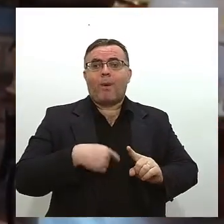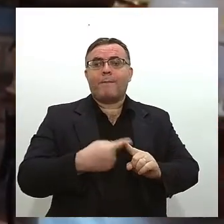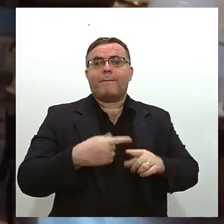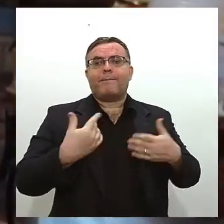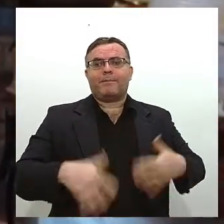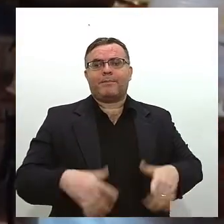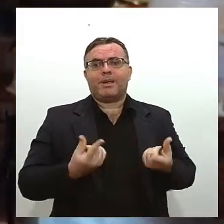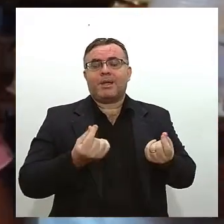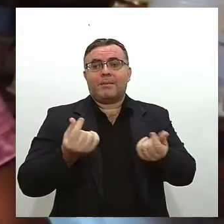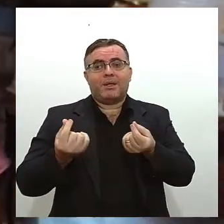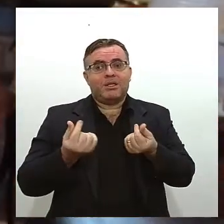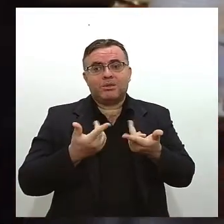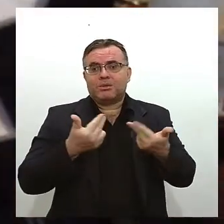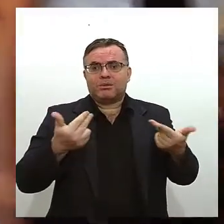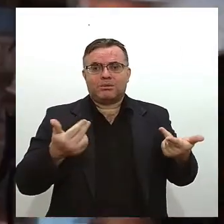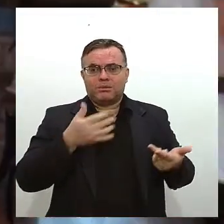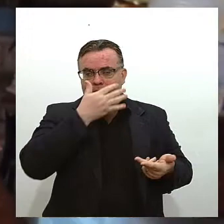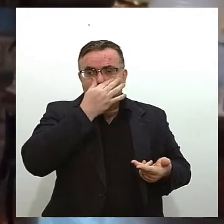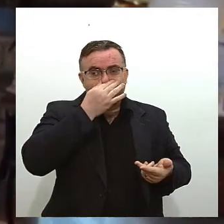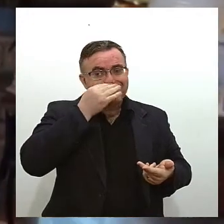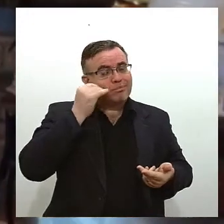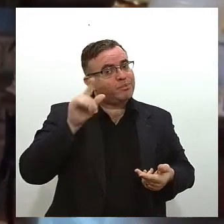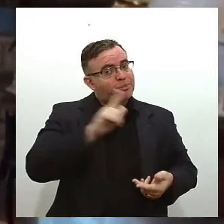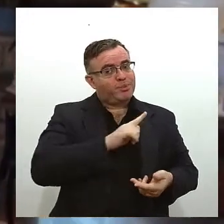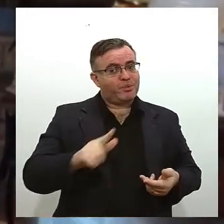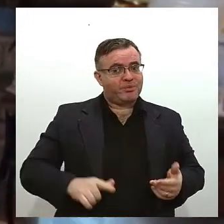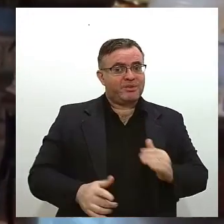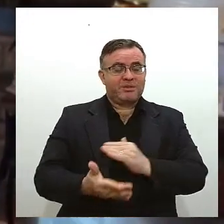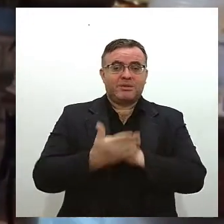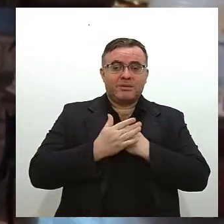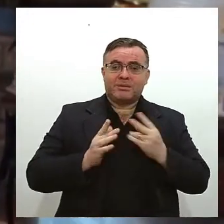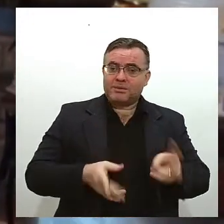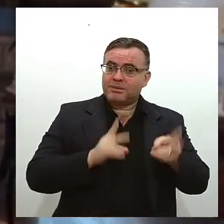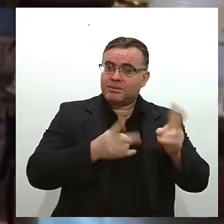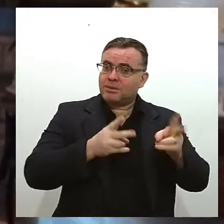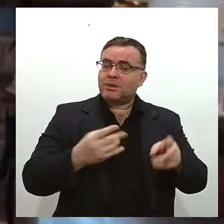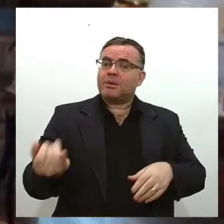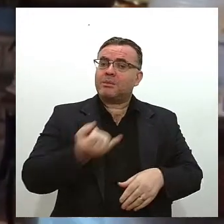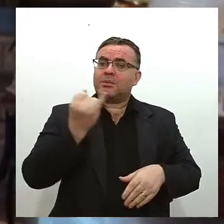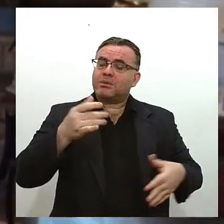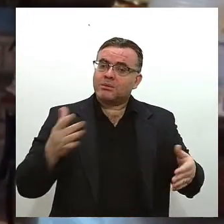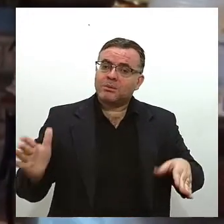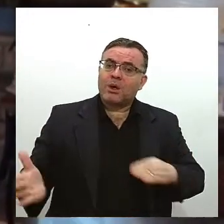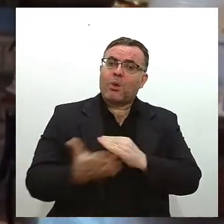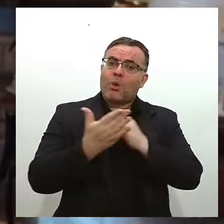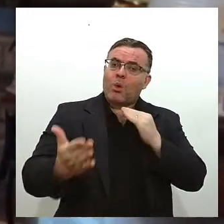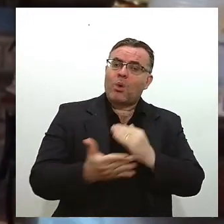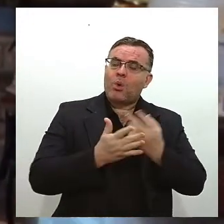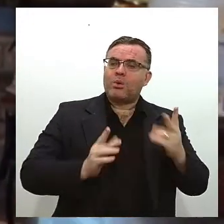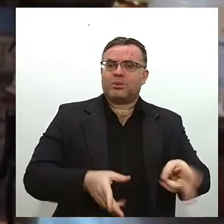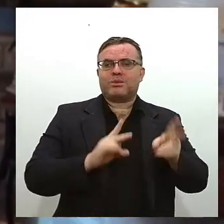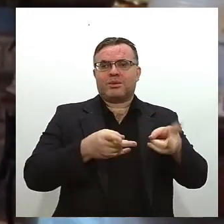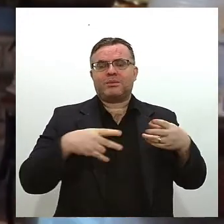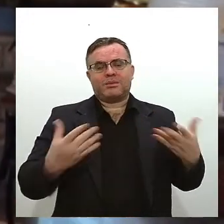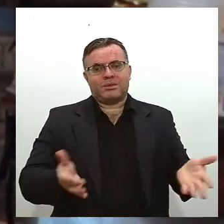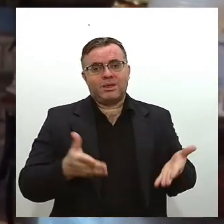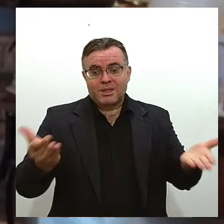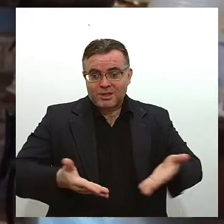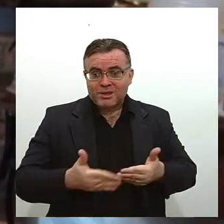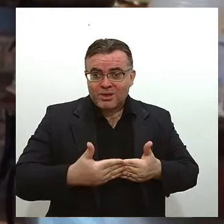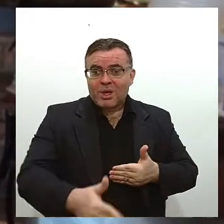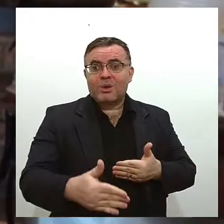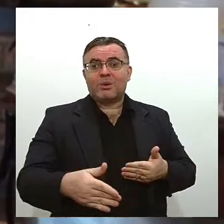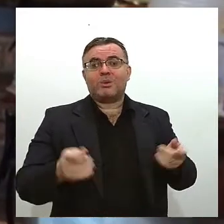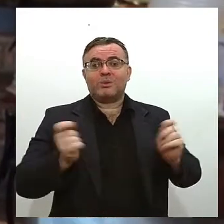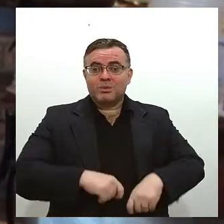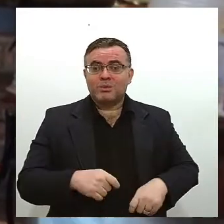preços o governo tem que entender que para segmentos é fundamental o apoio dele em todos os aspectos e se não houver um